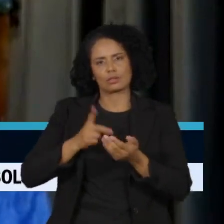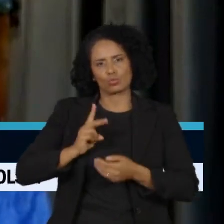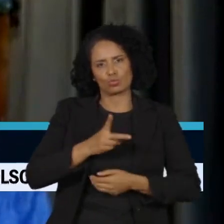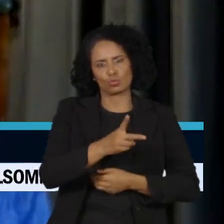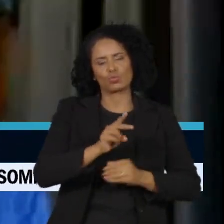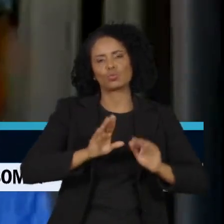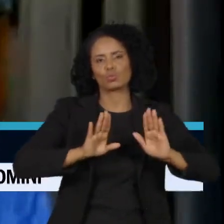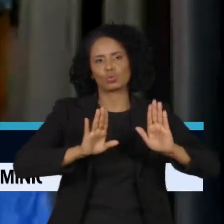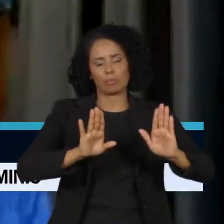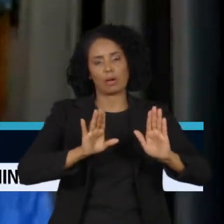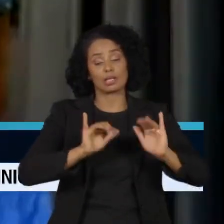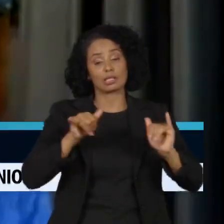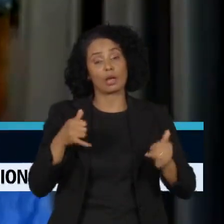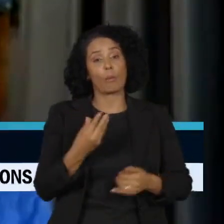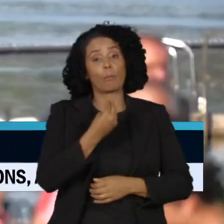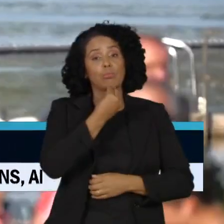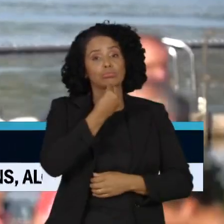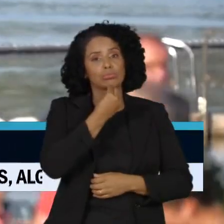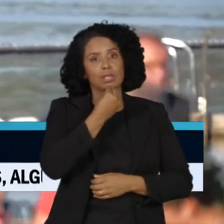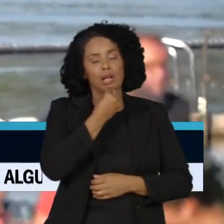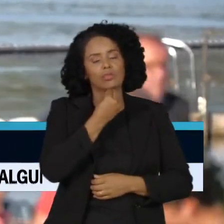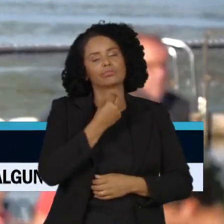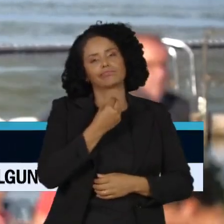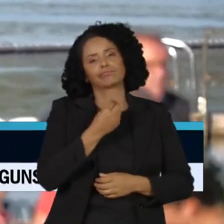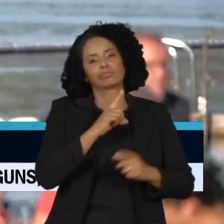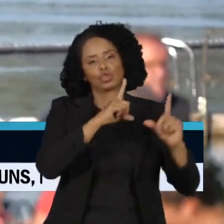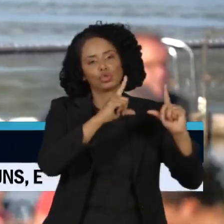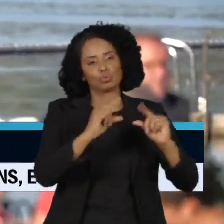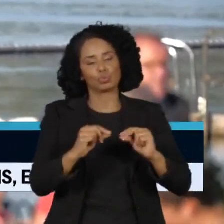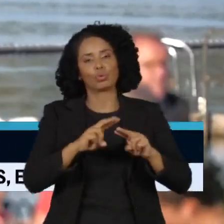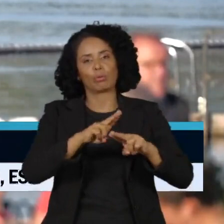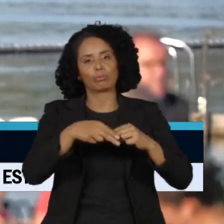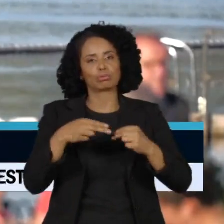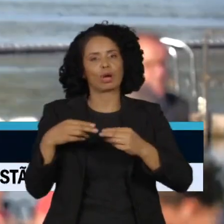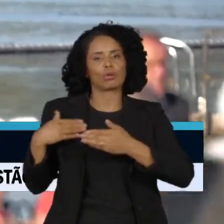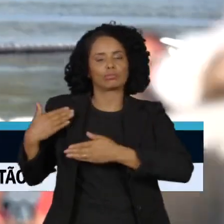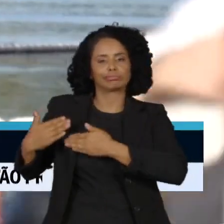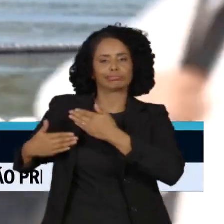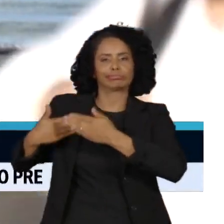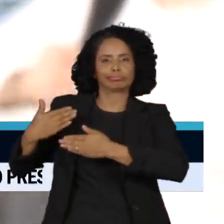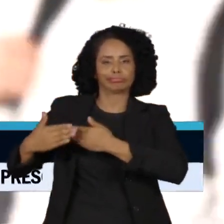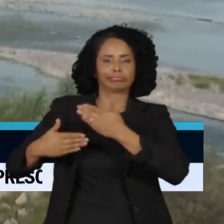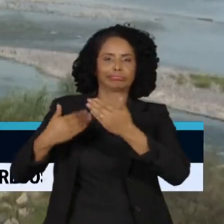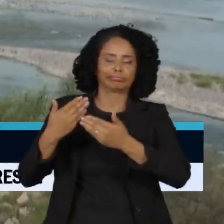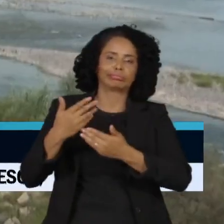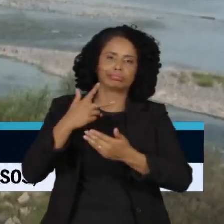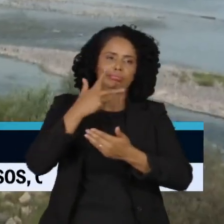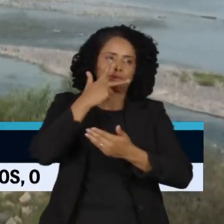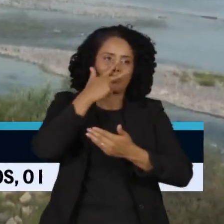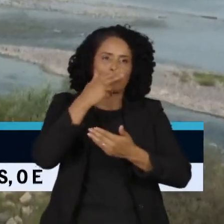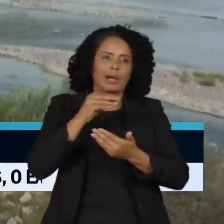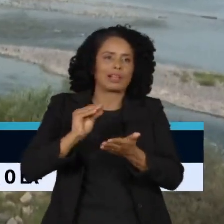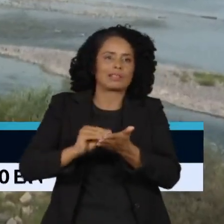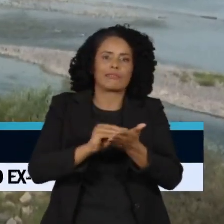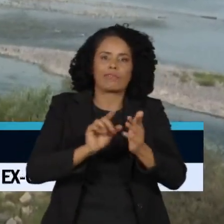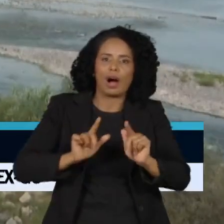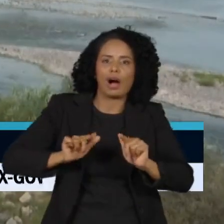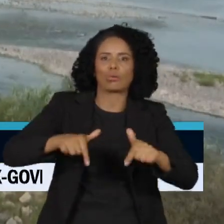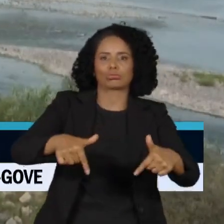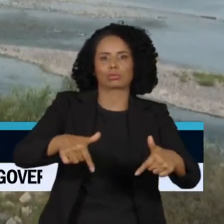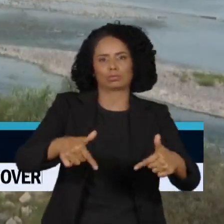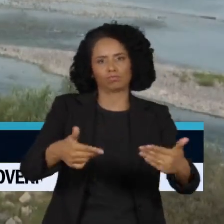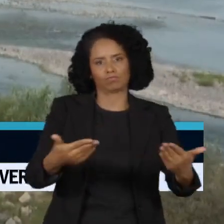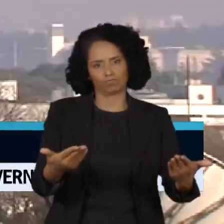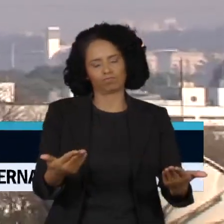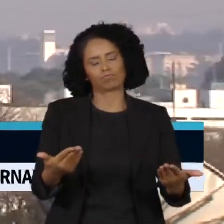chance vai ficando menor quanto mais o tempo vai passando. O que a gente precisa são de ações imediatas.